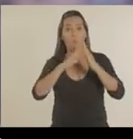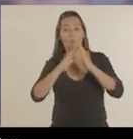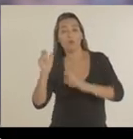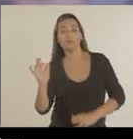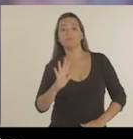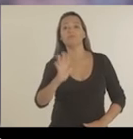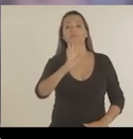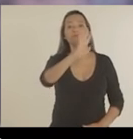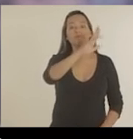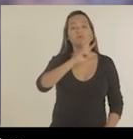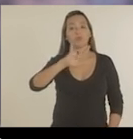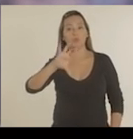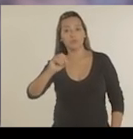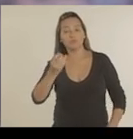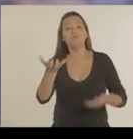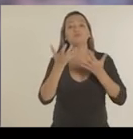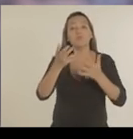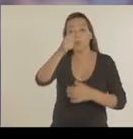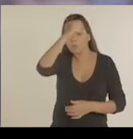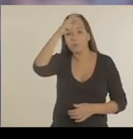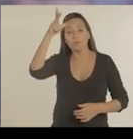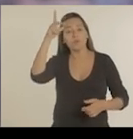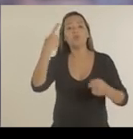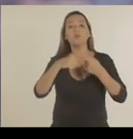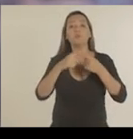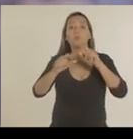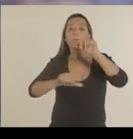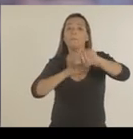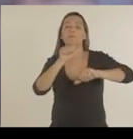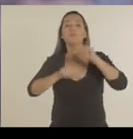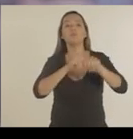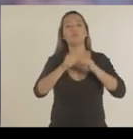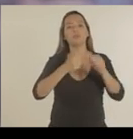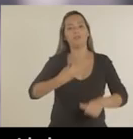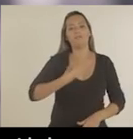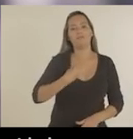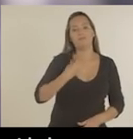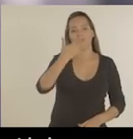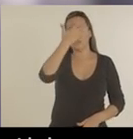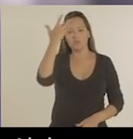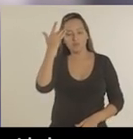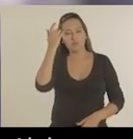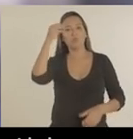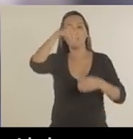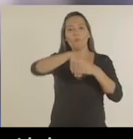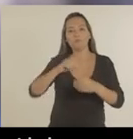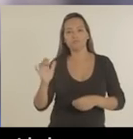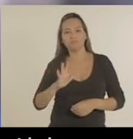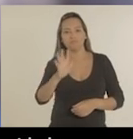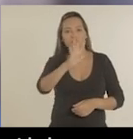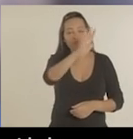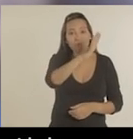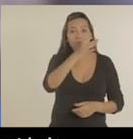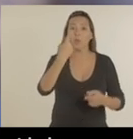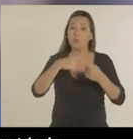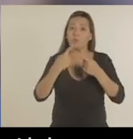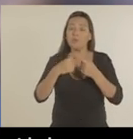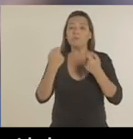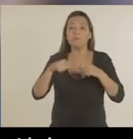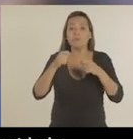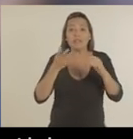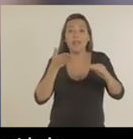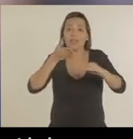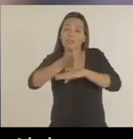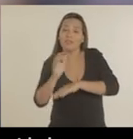nas favelas do Rio de Janeiro. Eu quero ser prefeito para melhorar a vida dessas pessoas. A prefeitura pode fazer muito, entrar na favela